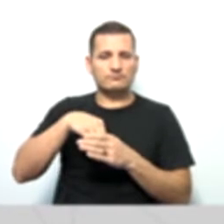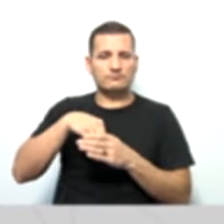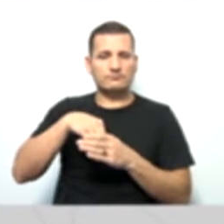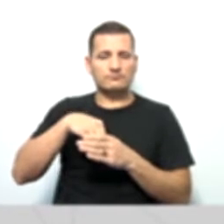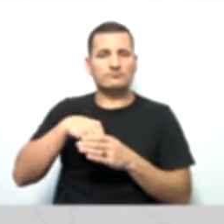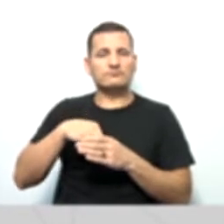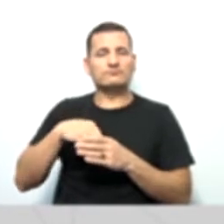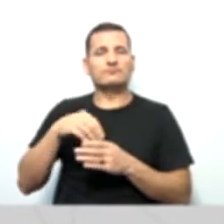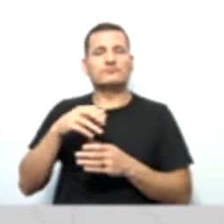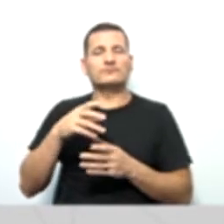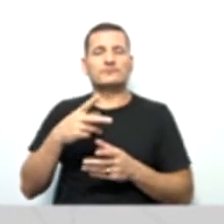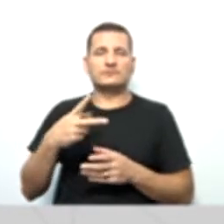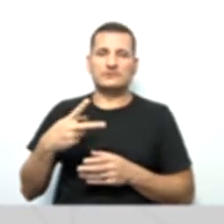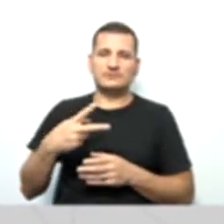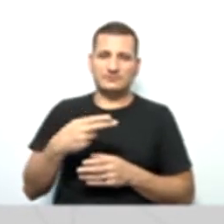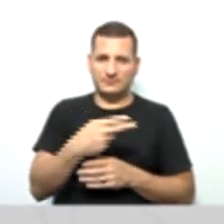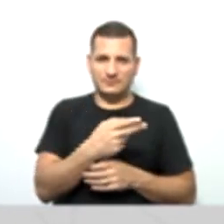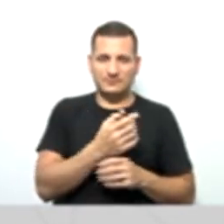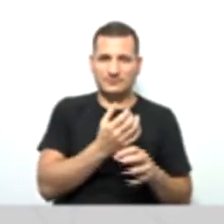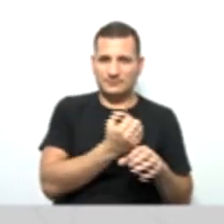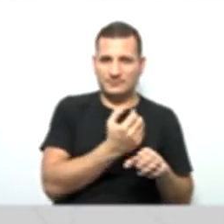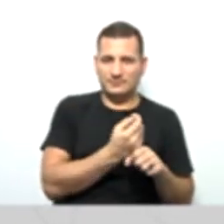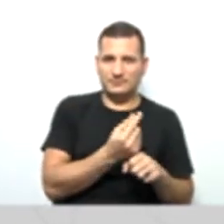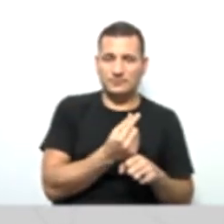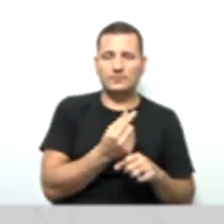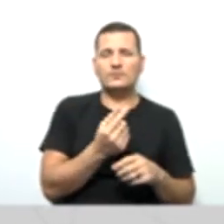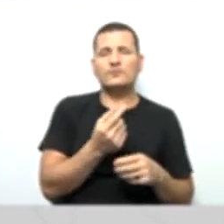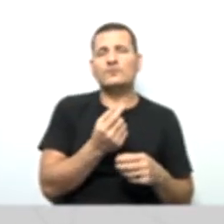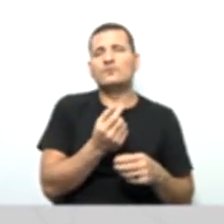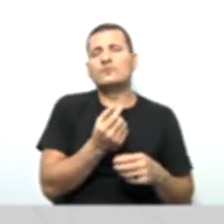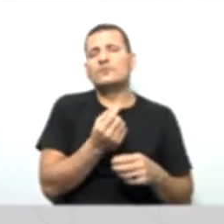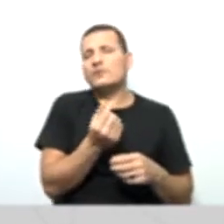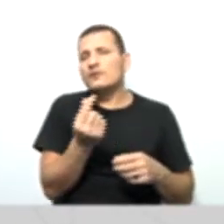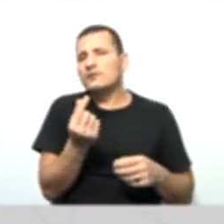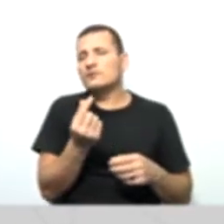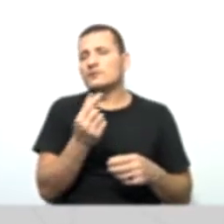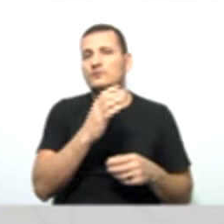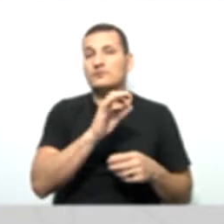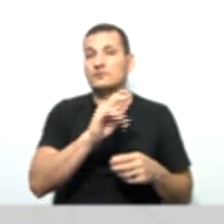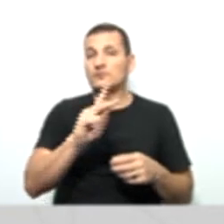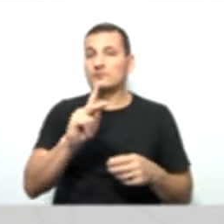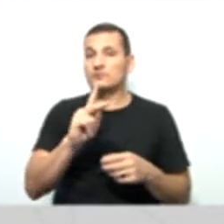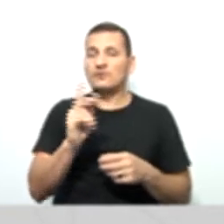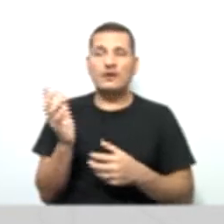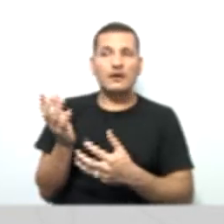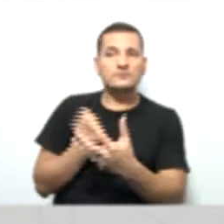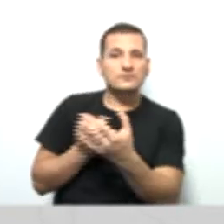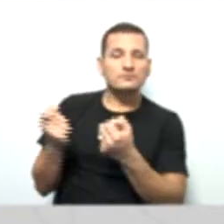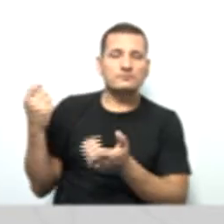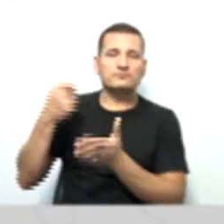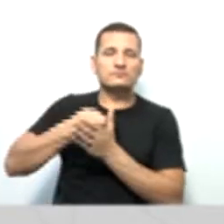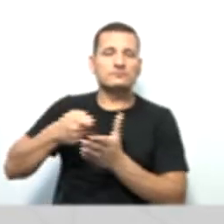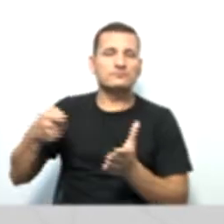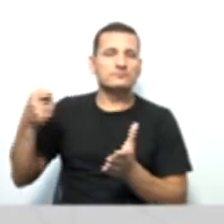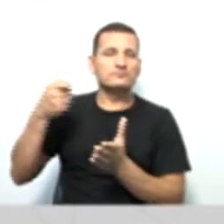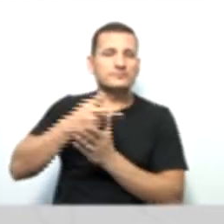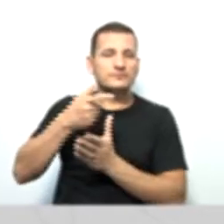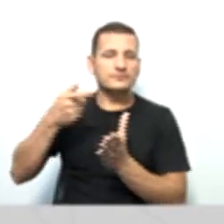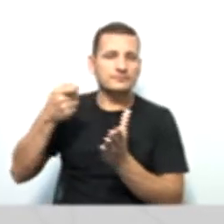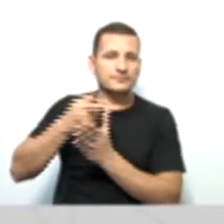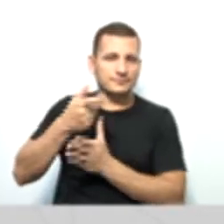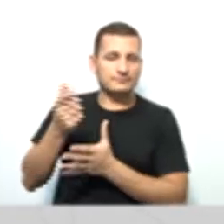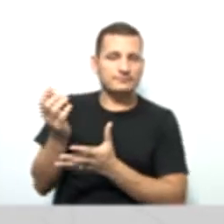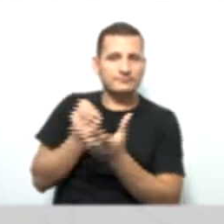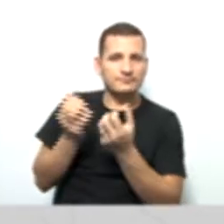na tesouraria, os valores que a cooperativa tem a receber, né? O que ela vai receber? Ele precisa